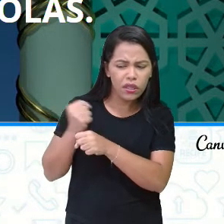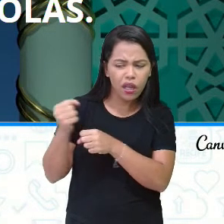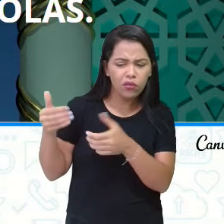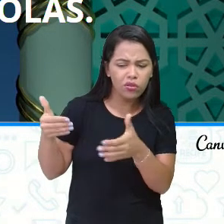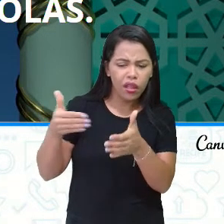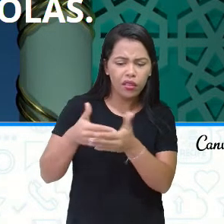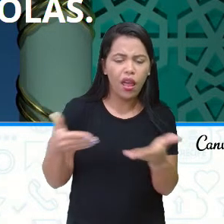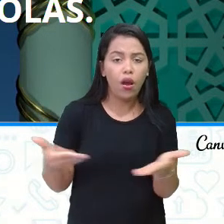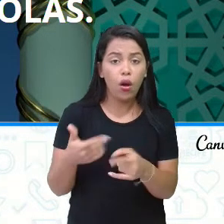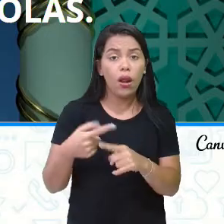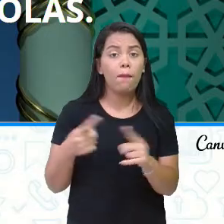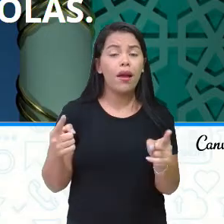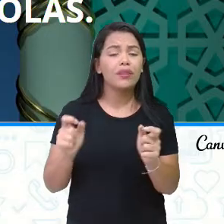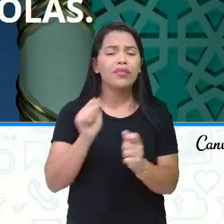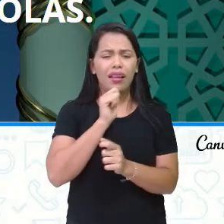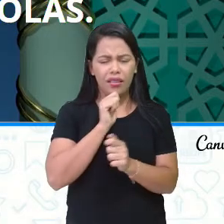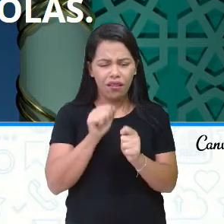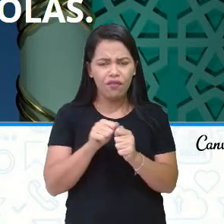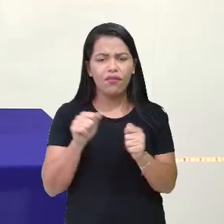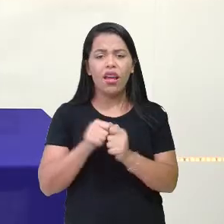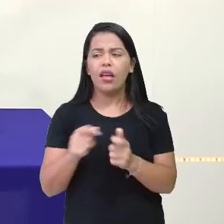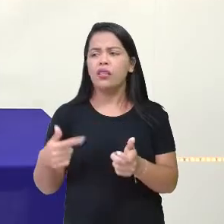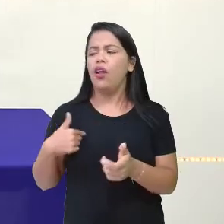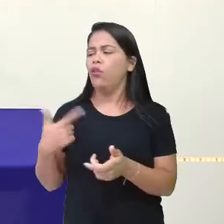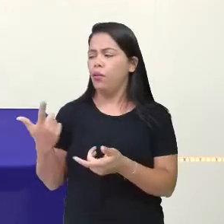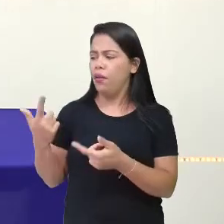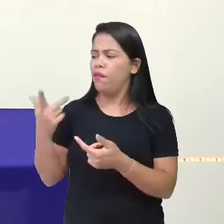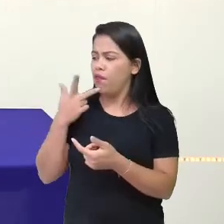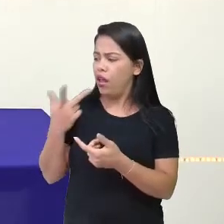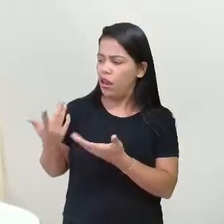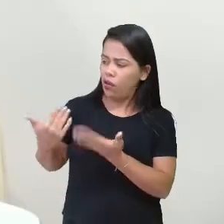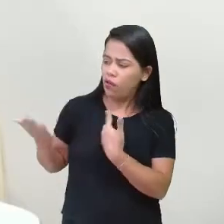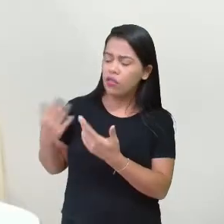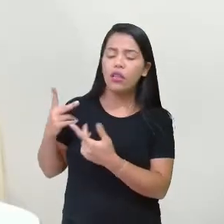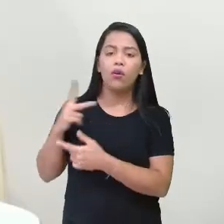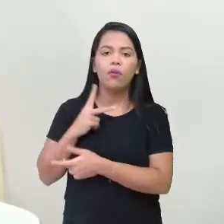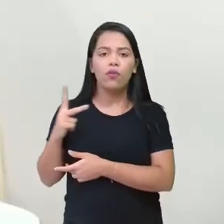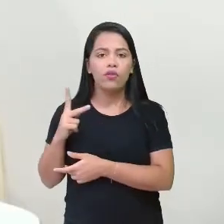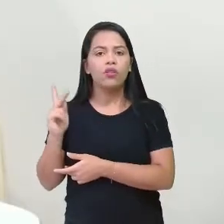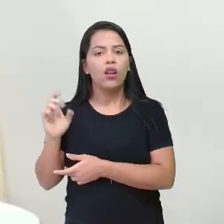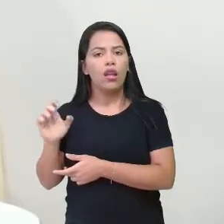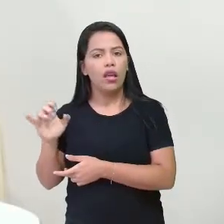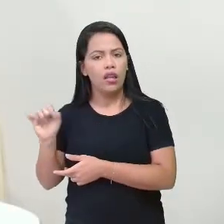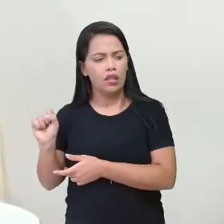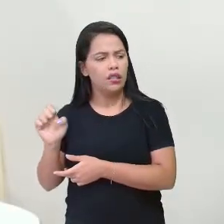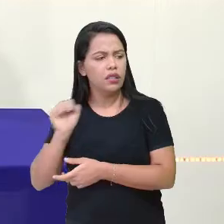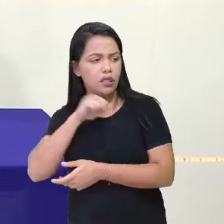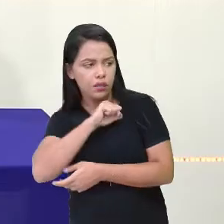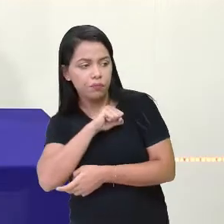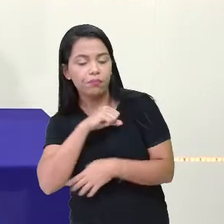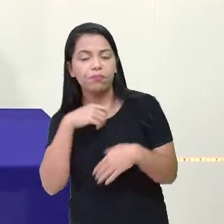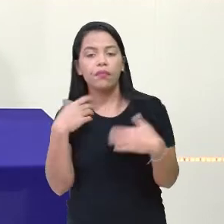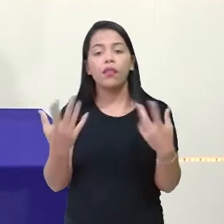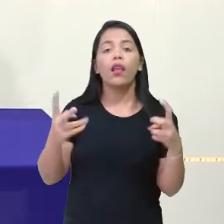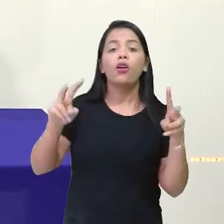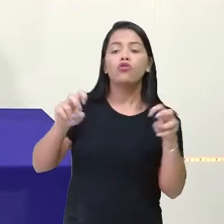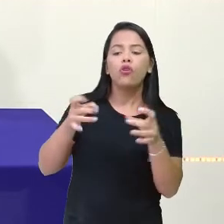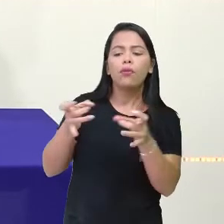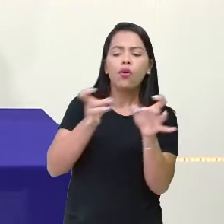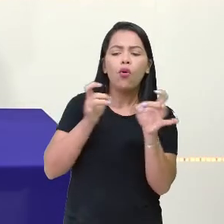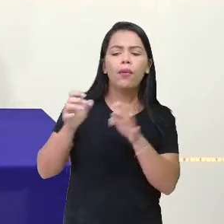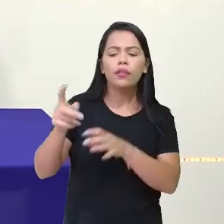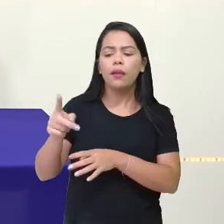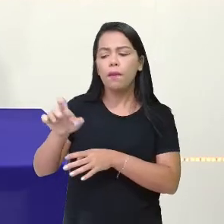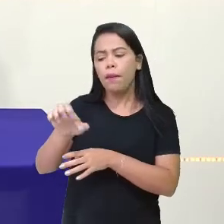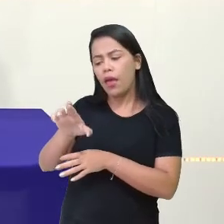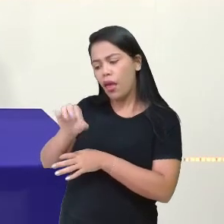se faz isso. Eu estava vendo, até comentei com a professora Casey, não foi? Sim. A respeito dessa questão do comércio de pérolas, eu